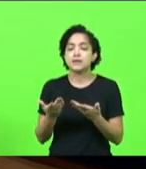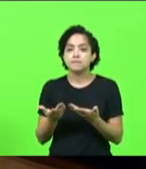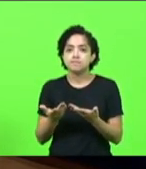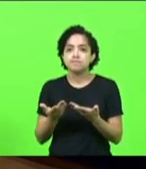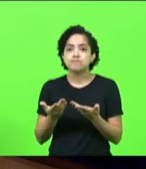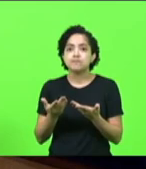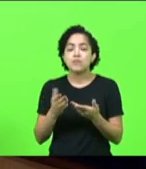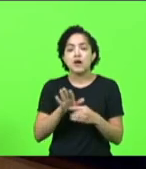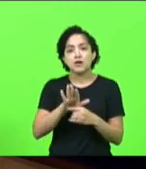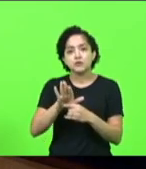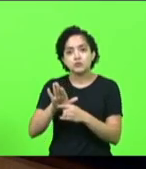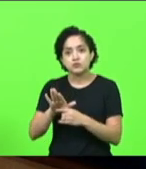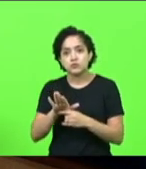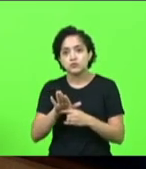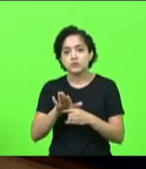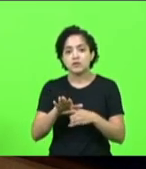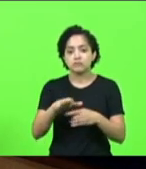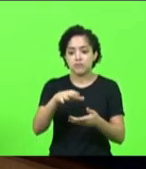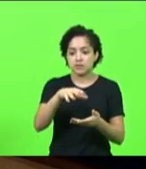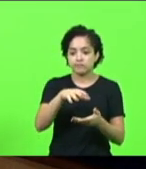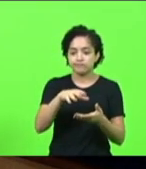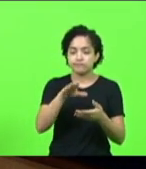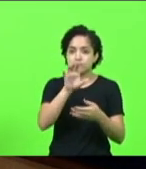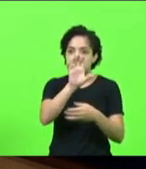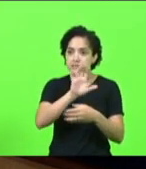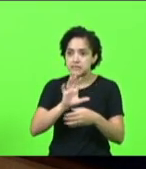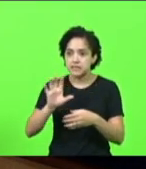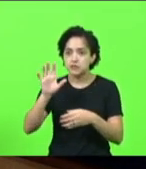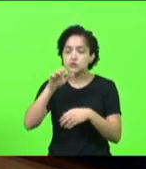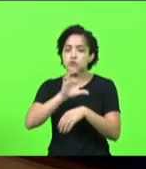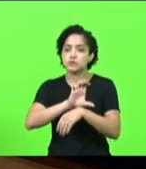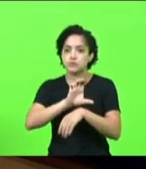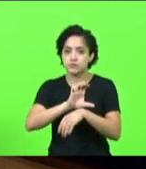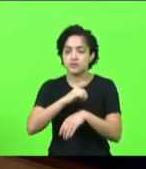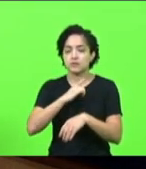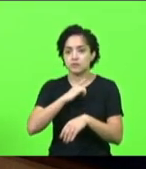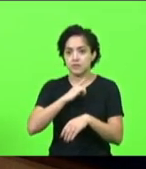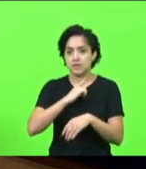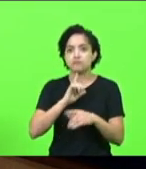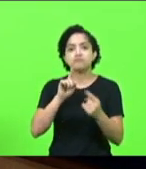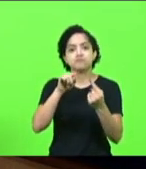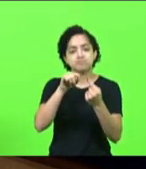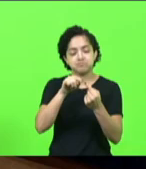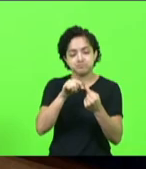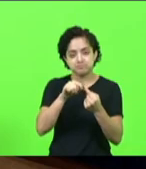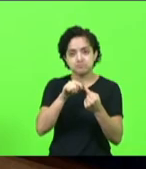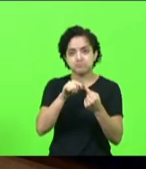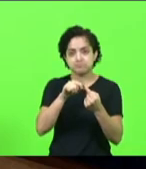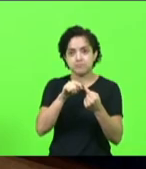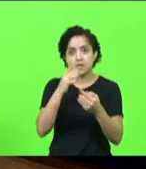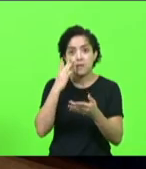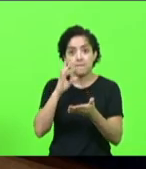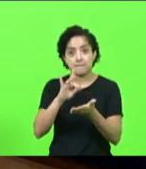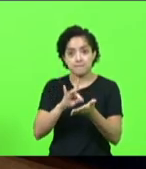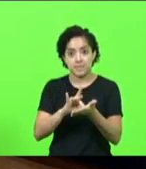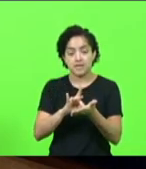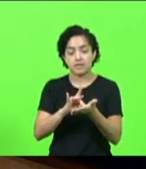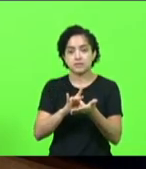nas principais regiões do Estado tem cumprido essa missão e merece aqui o nosso reconhecimento